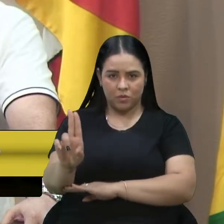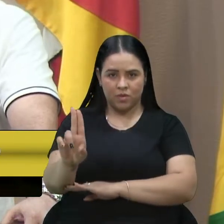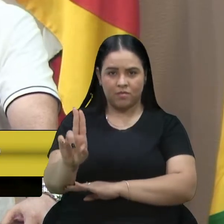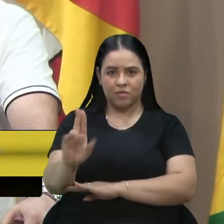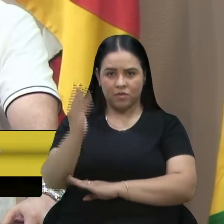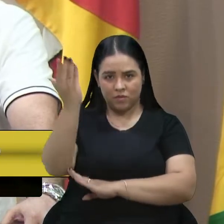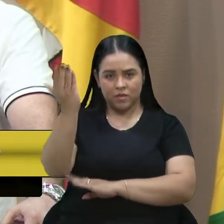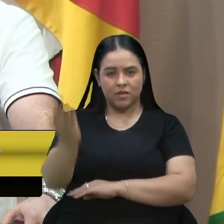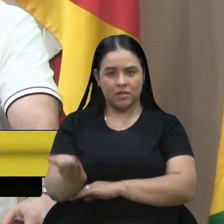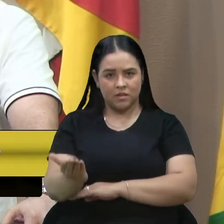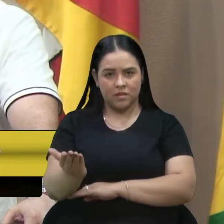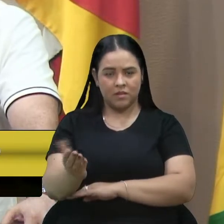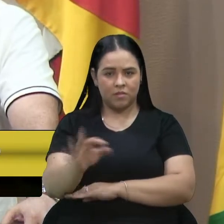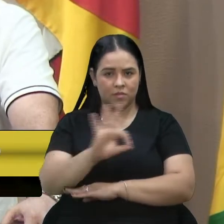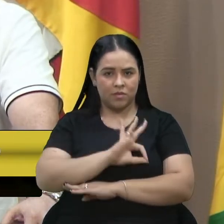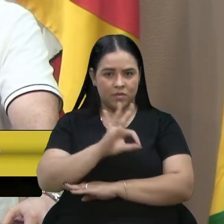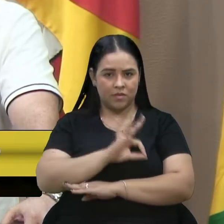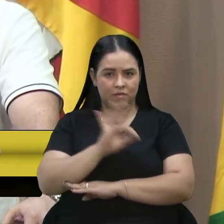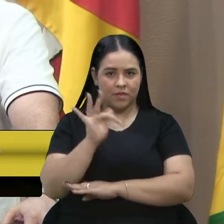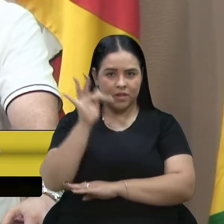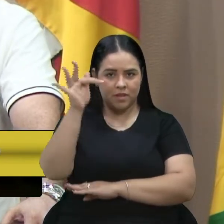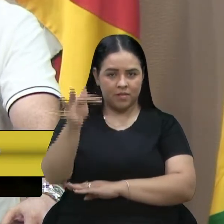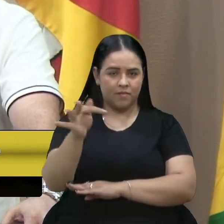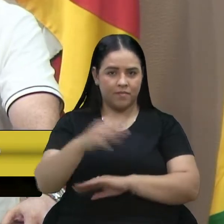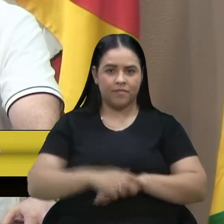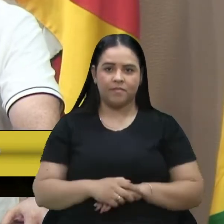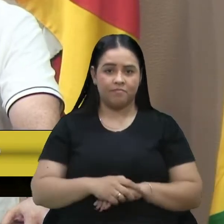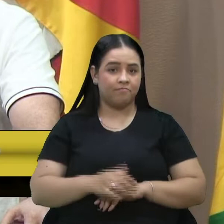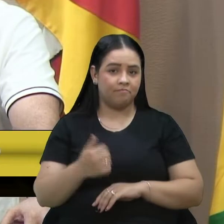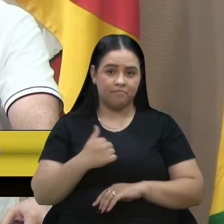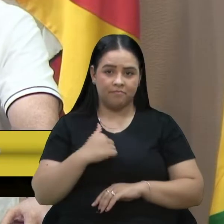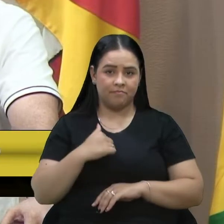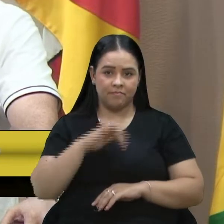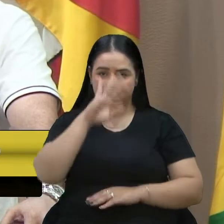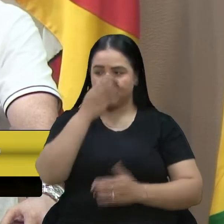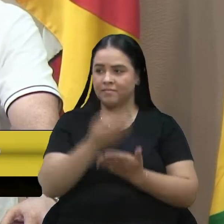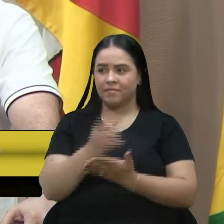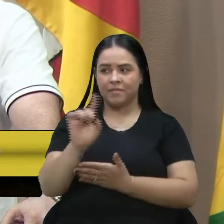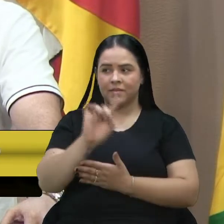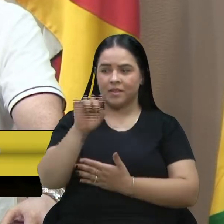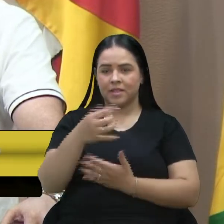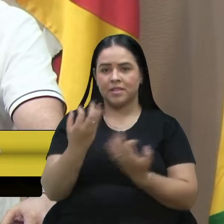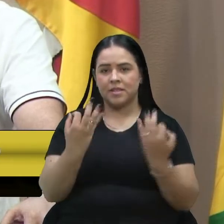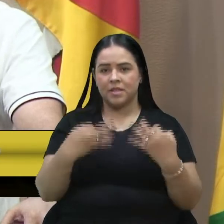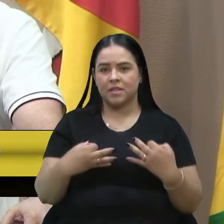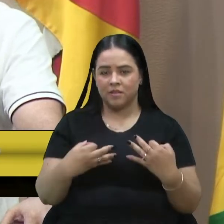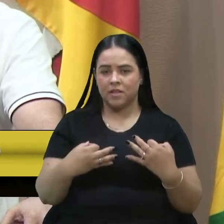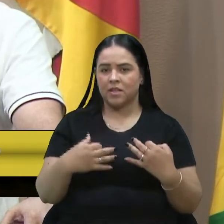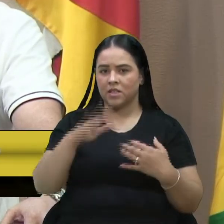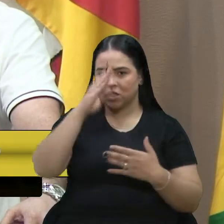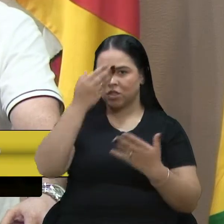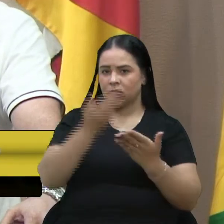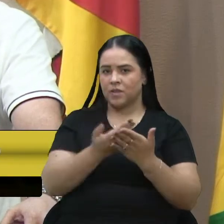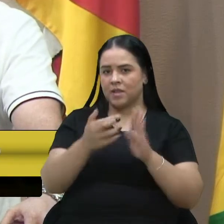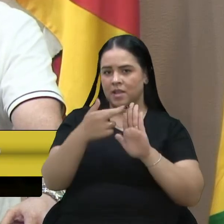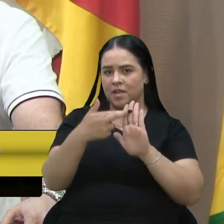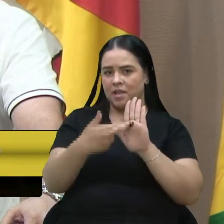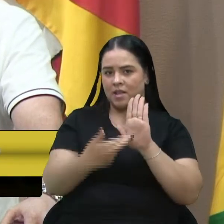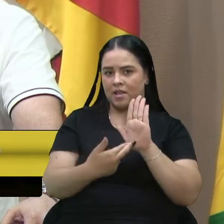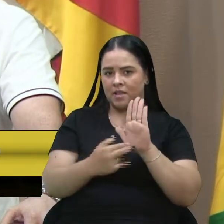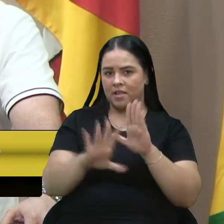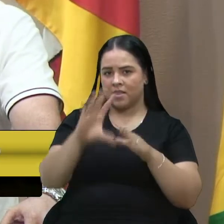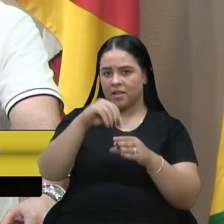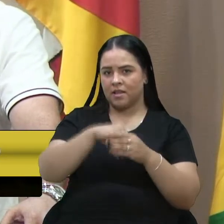senhora, na Polícia Federal. E eu não acho isso legal. Eu acho que o regramento interno da casa